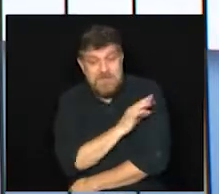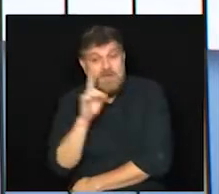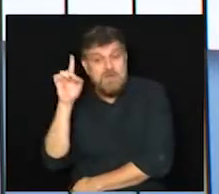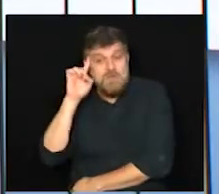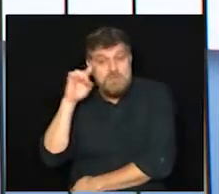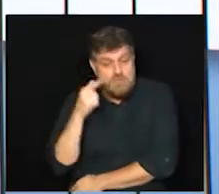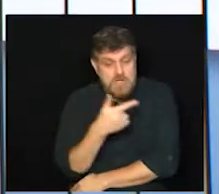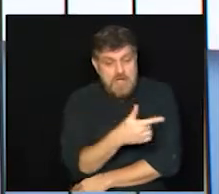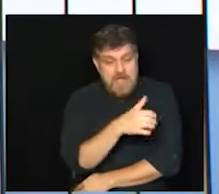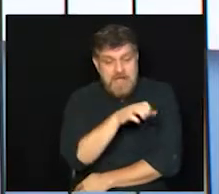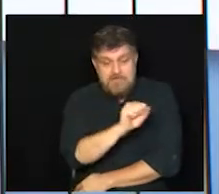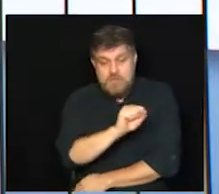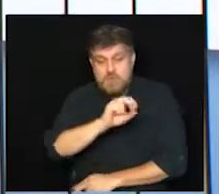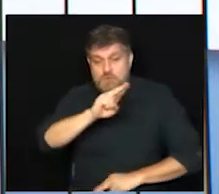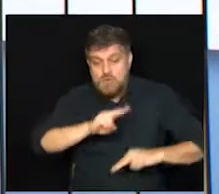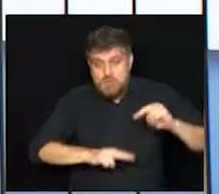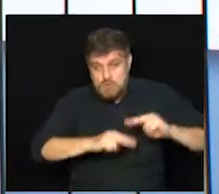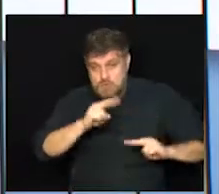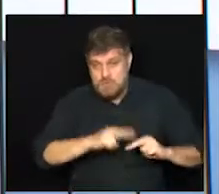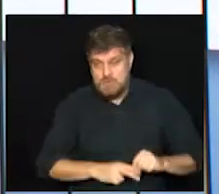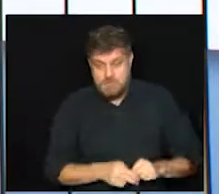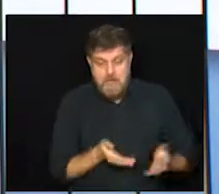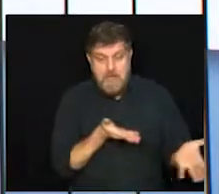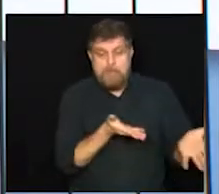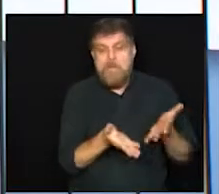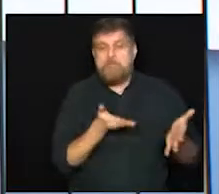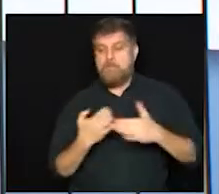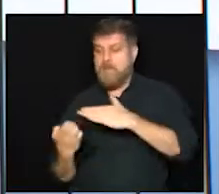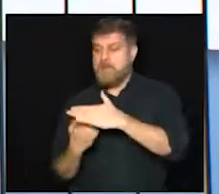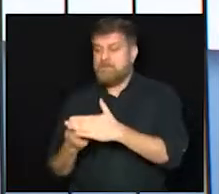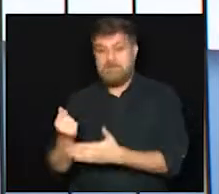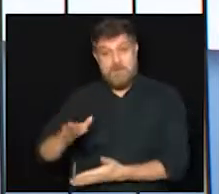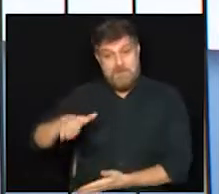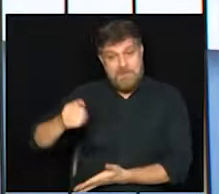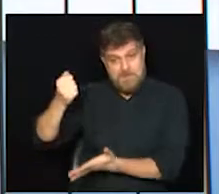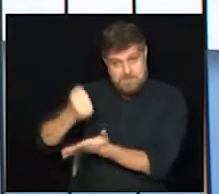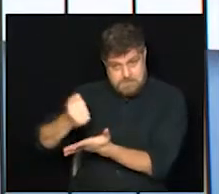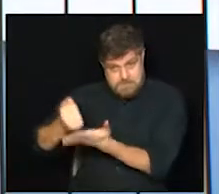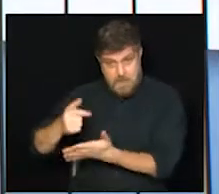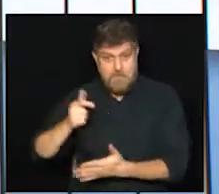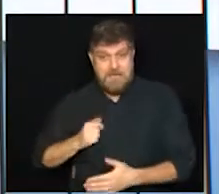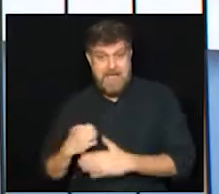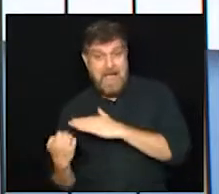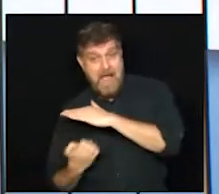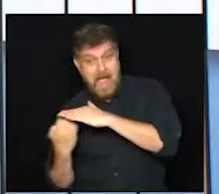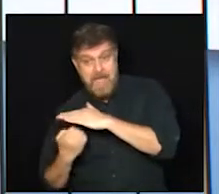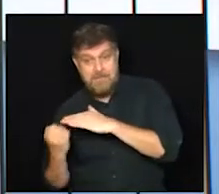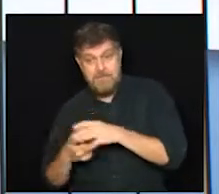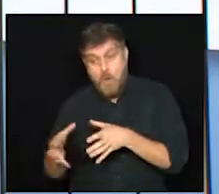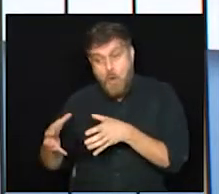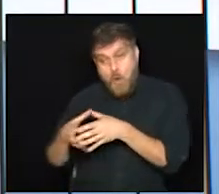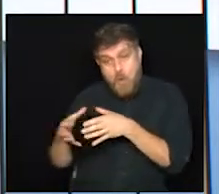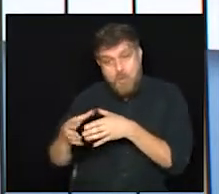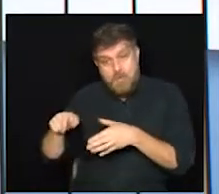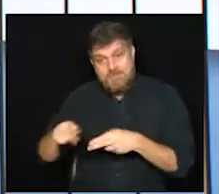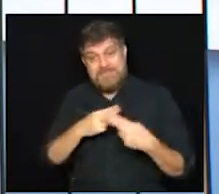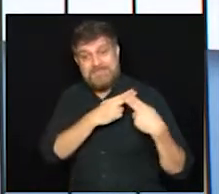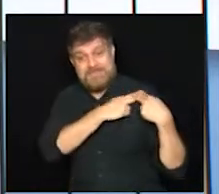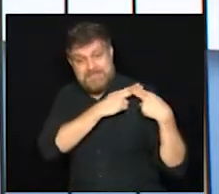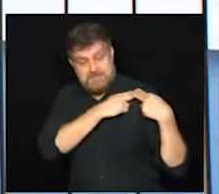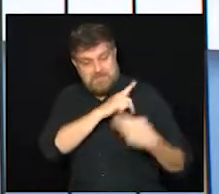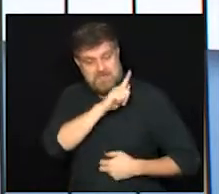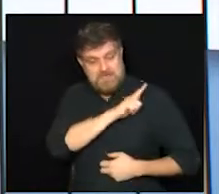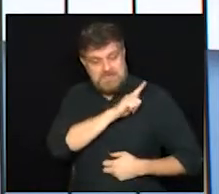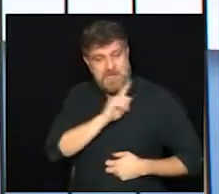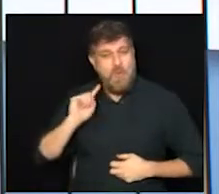28 de junho. A licitação vai definir a empresa ou um consórcio que vai assumir a gestão de toda a